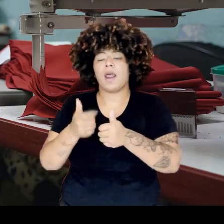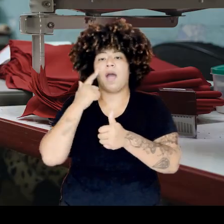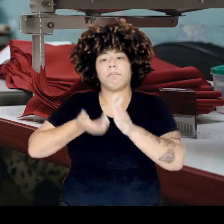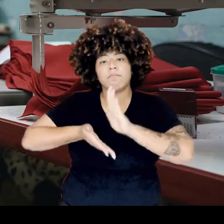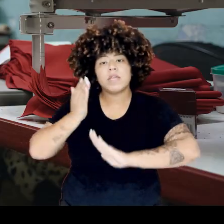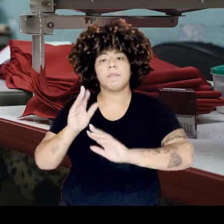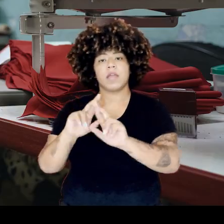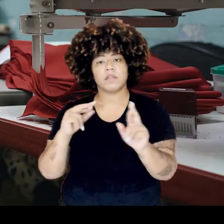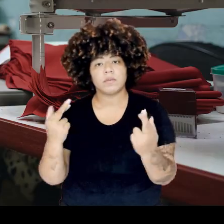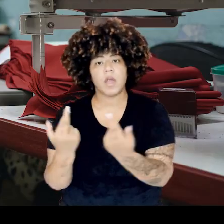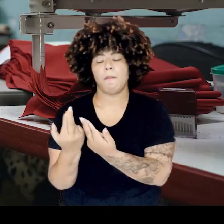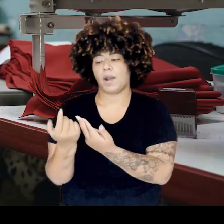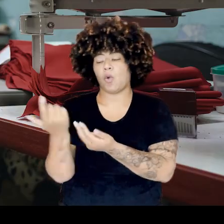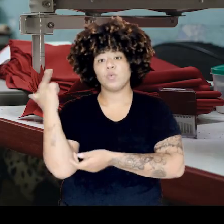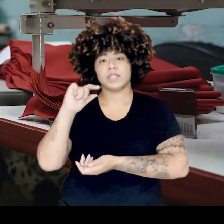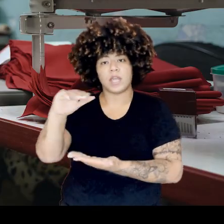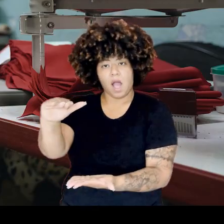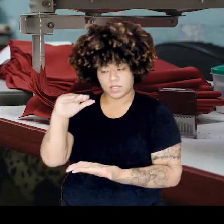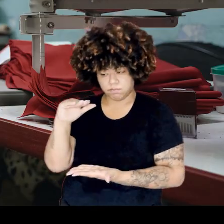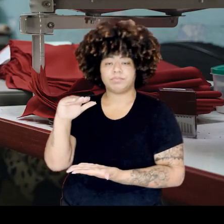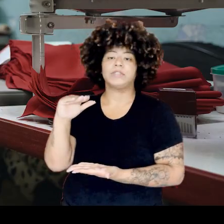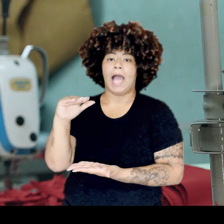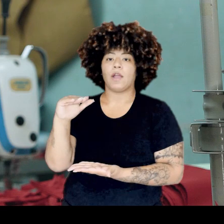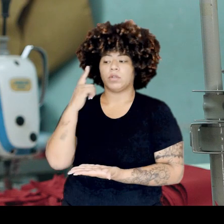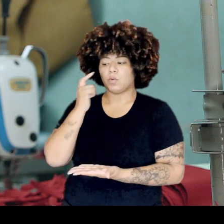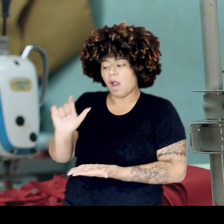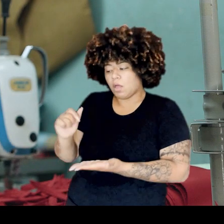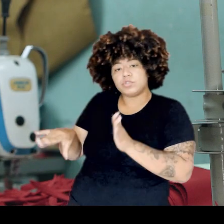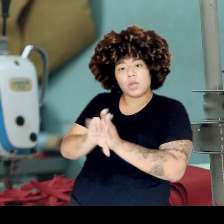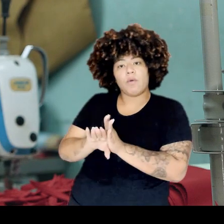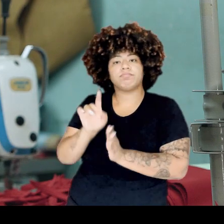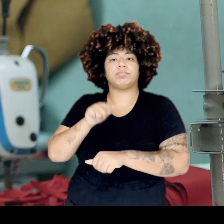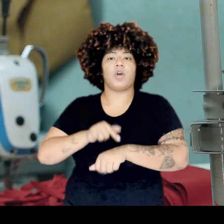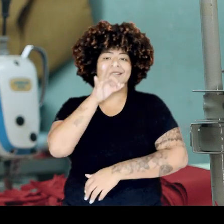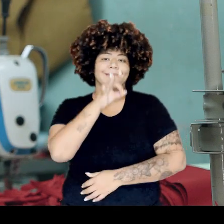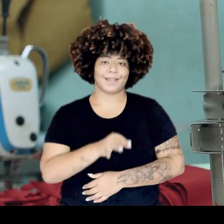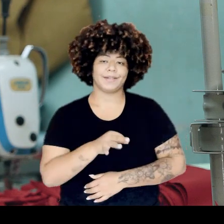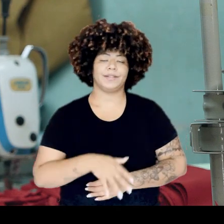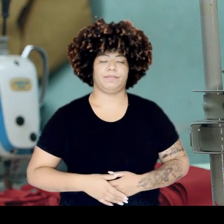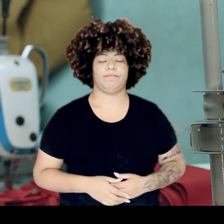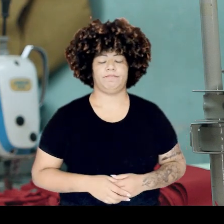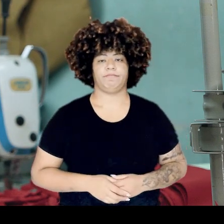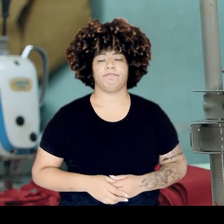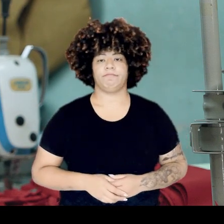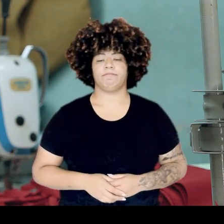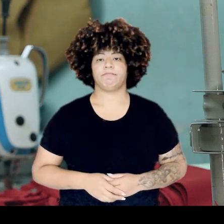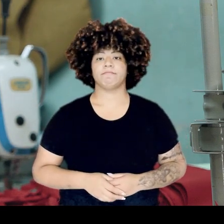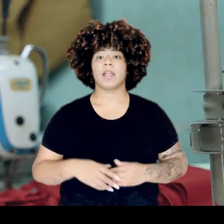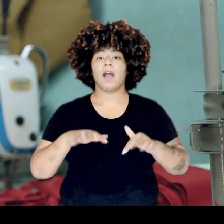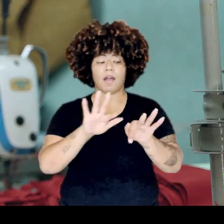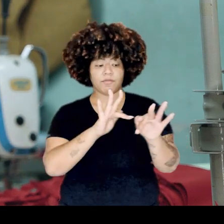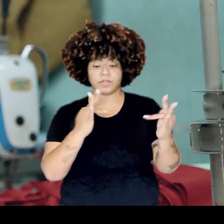passagem, pra quando a gente tinha reunião, repartir as cestas. E chegou na hora certa. O projeto Aprender